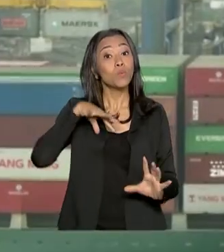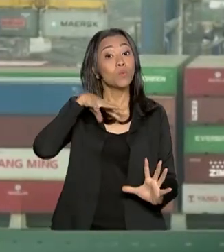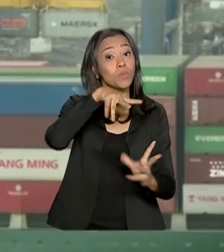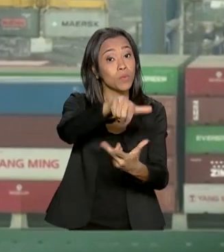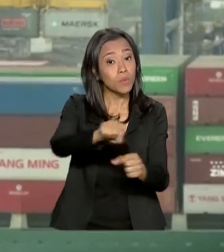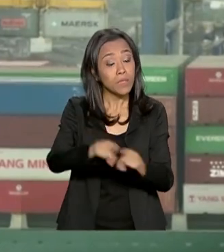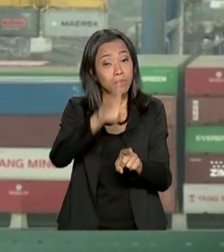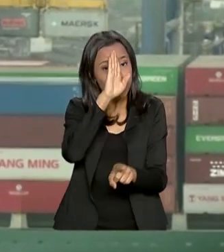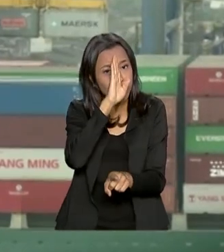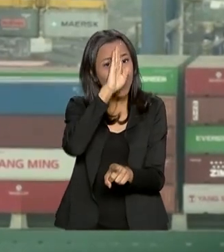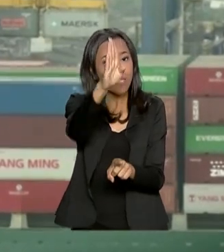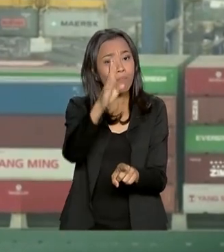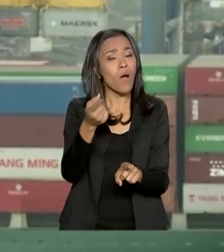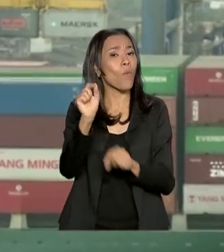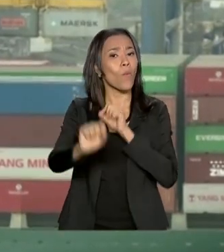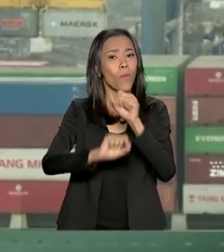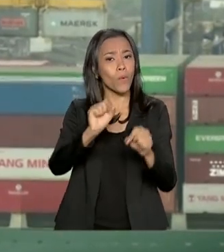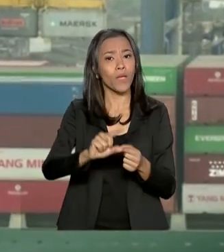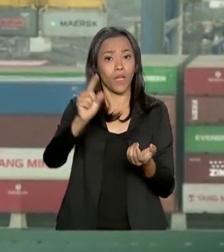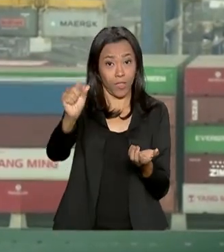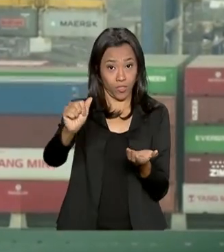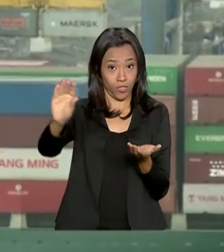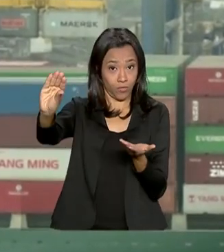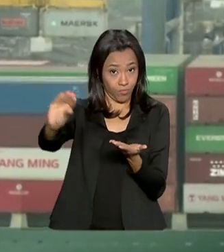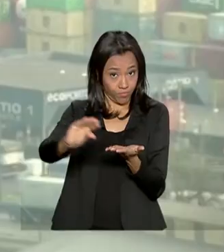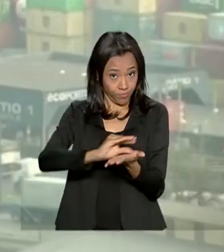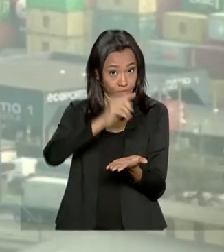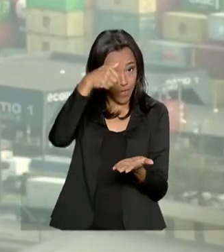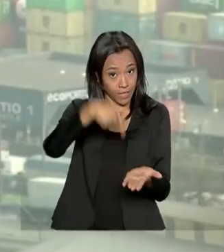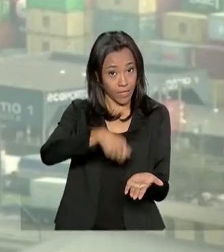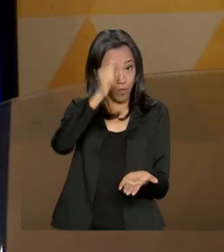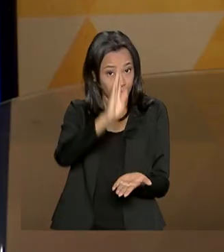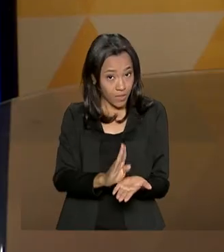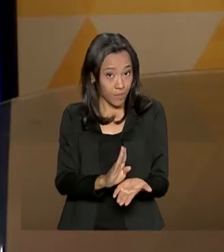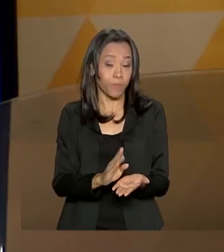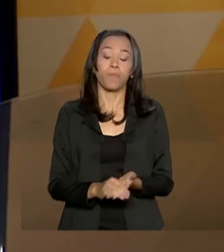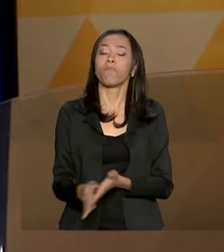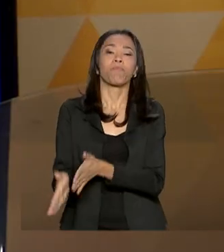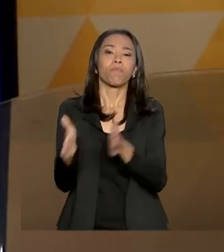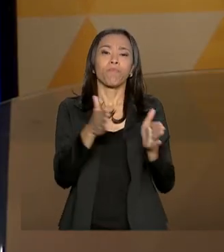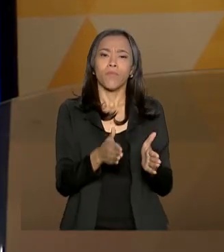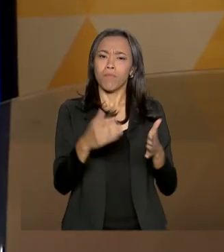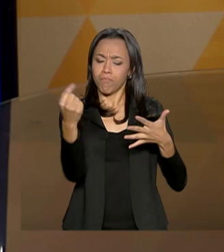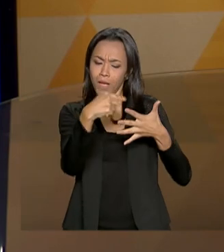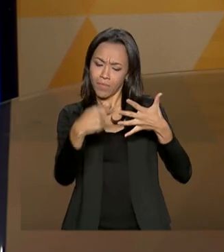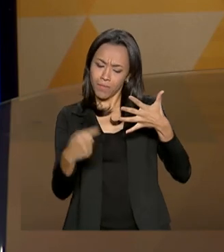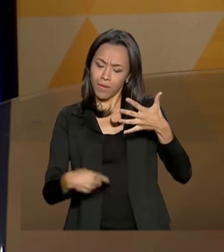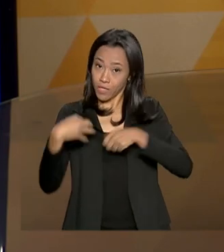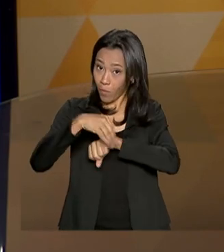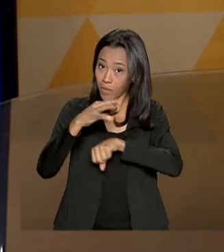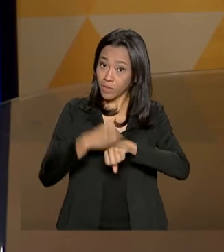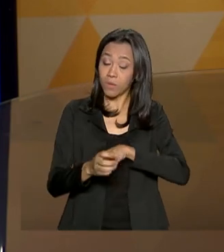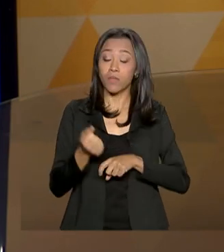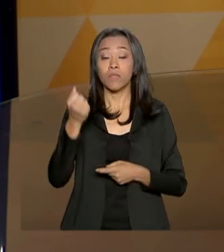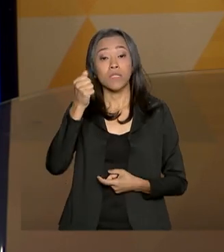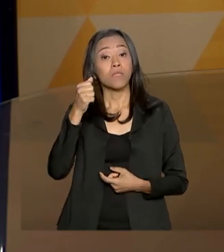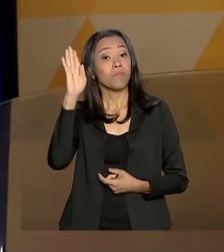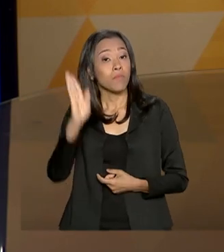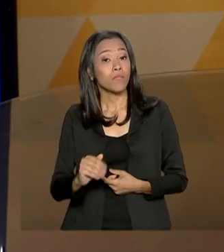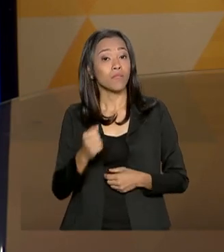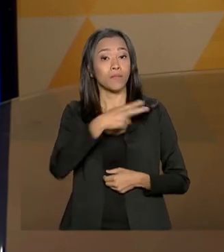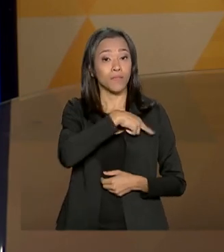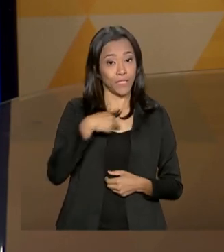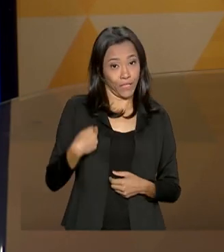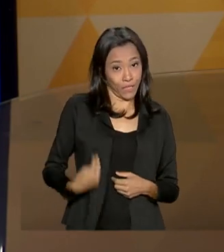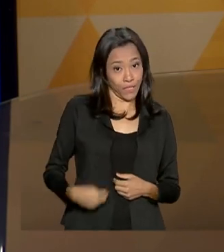principais fontes de investimento externo aqui no Brasil. Diante de todos esses dados, China e Brasil acertaram